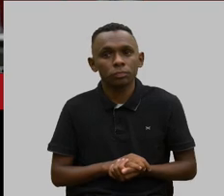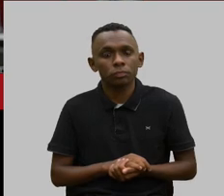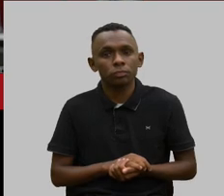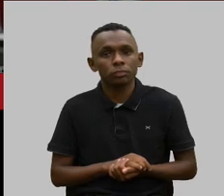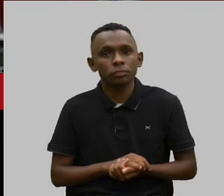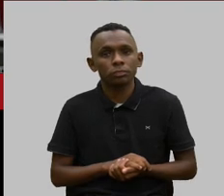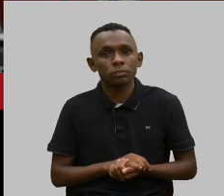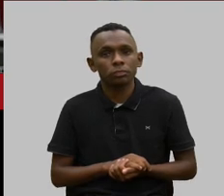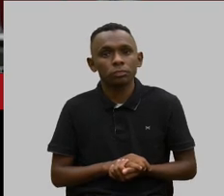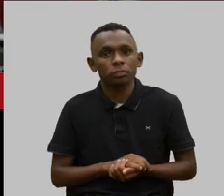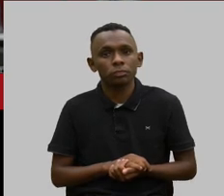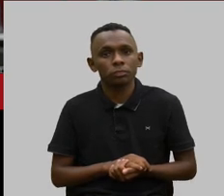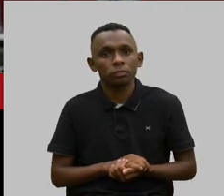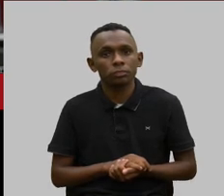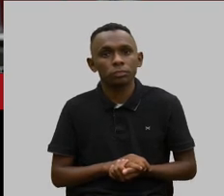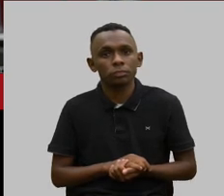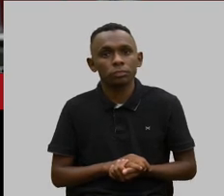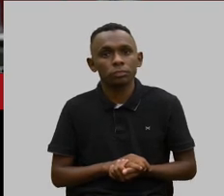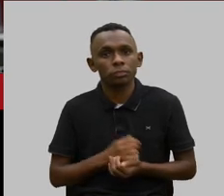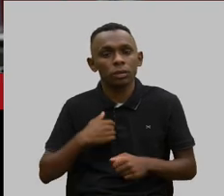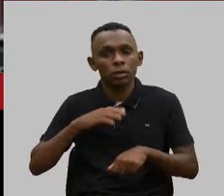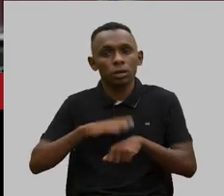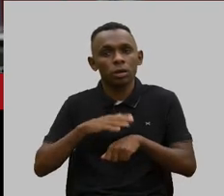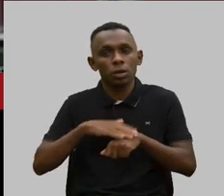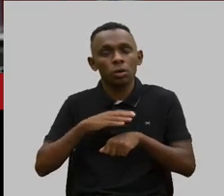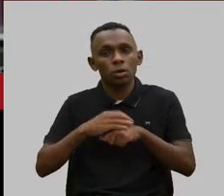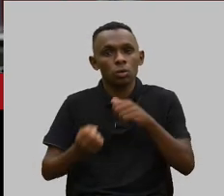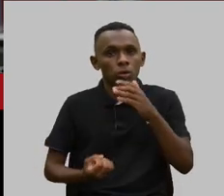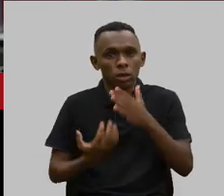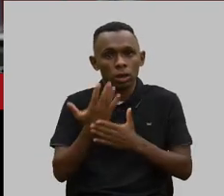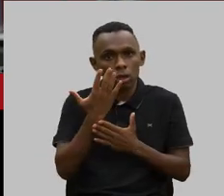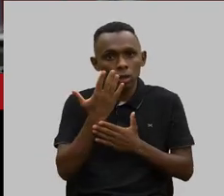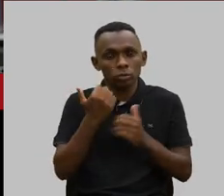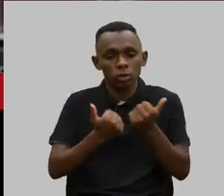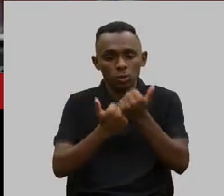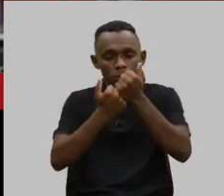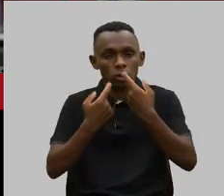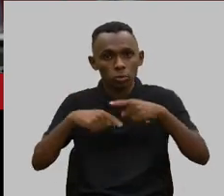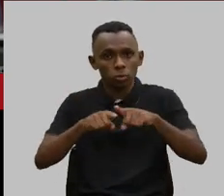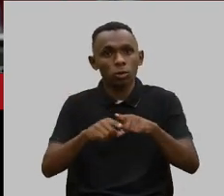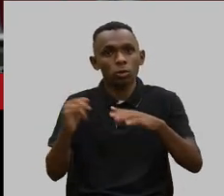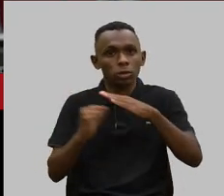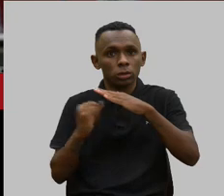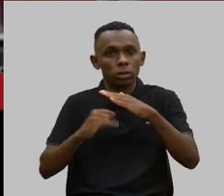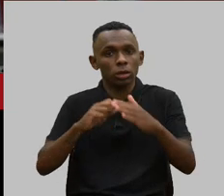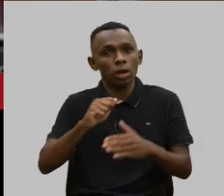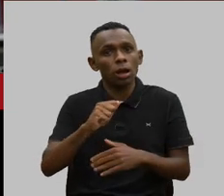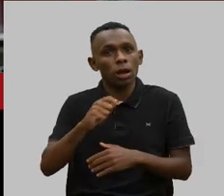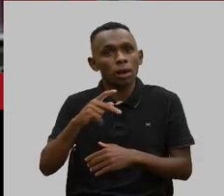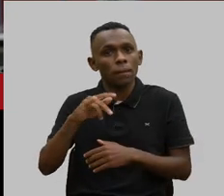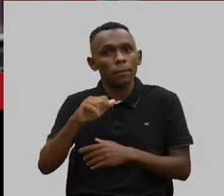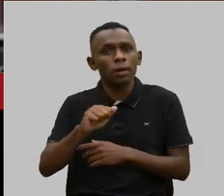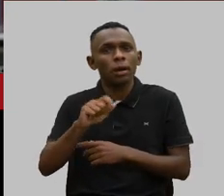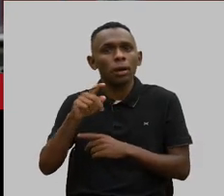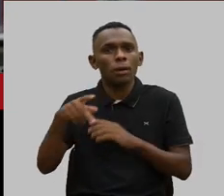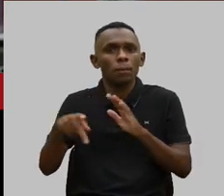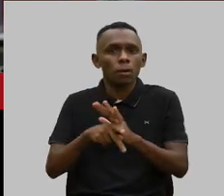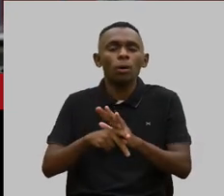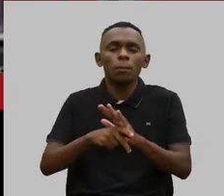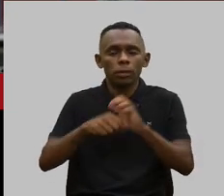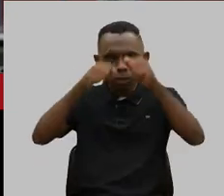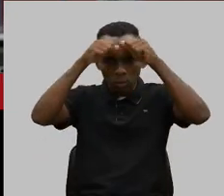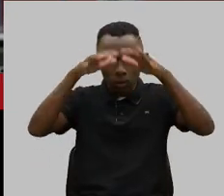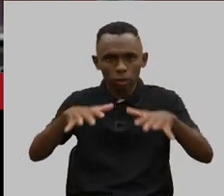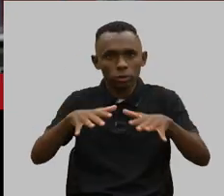Eu sou cofundadora, idealizadora e coordenadora do Instituto A, de apoio aos autistas e famílias de